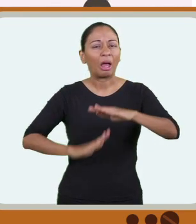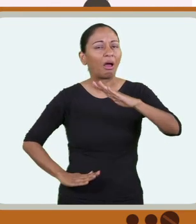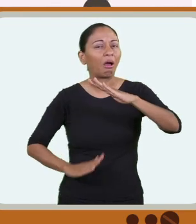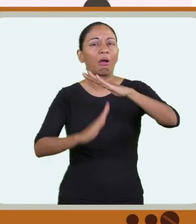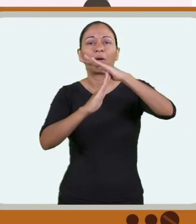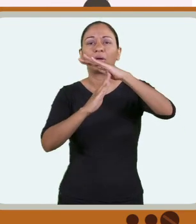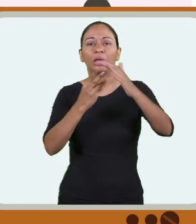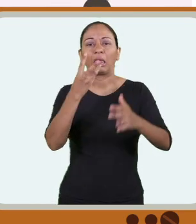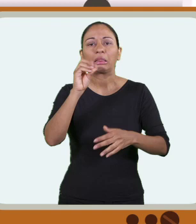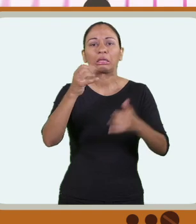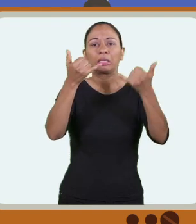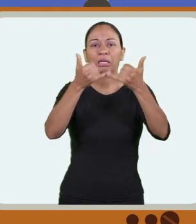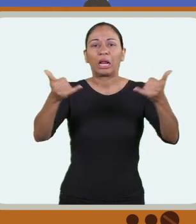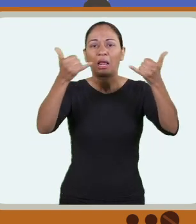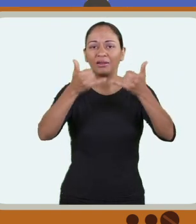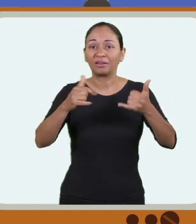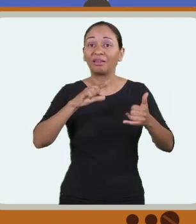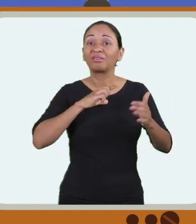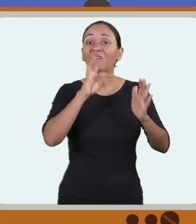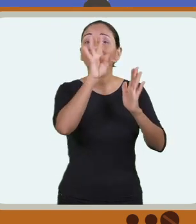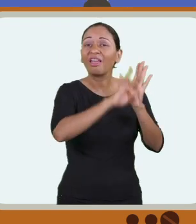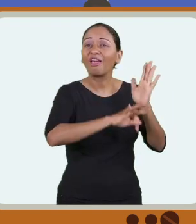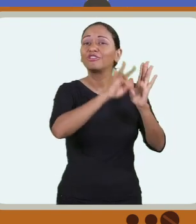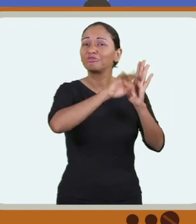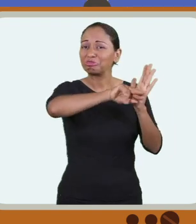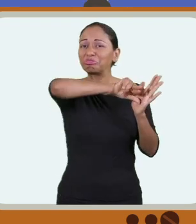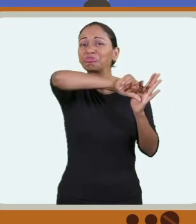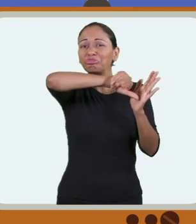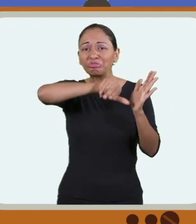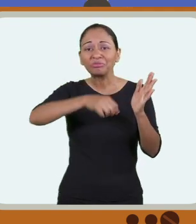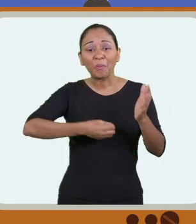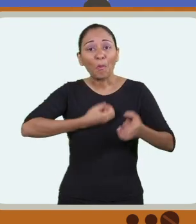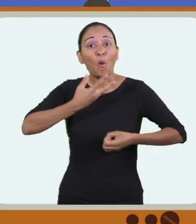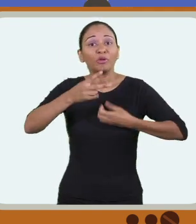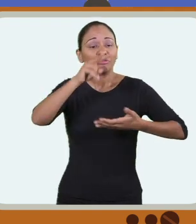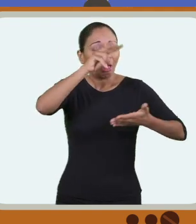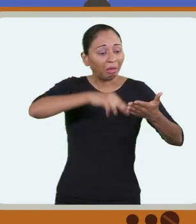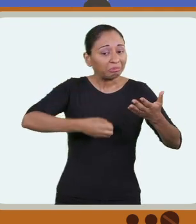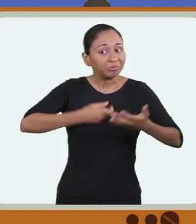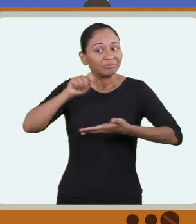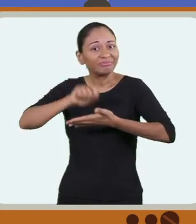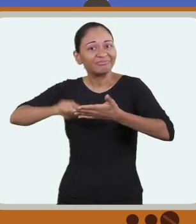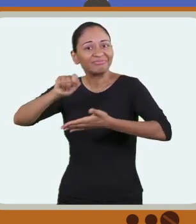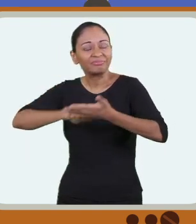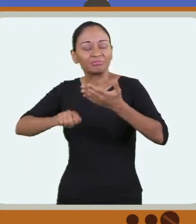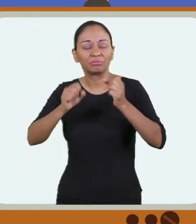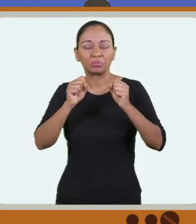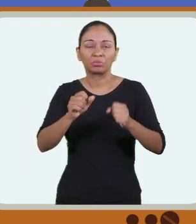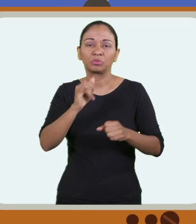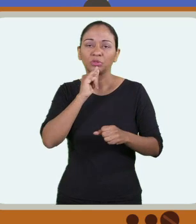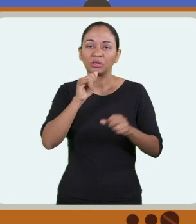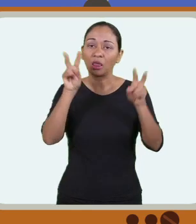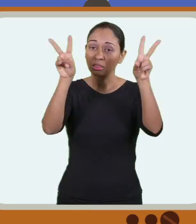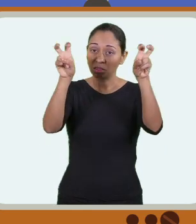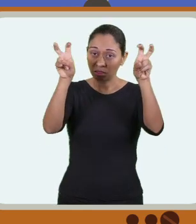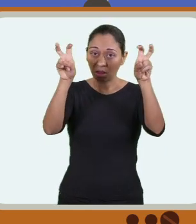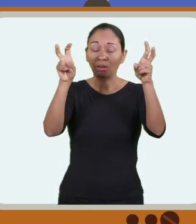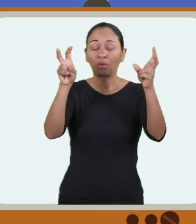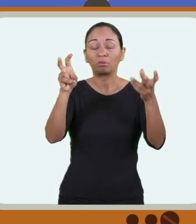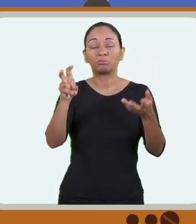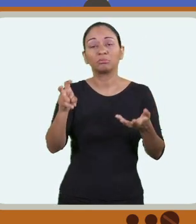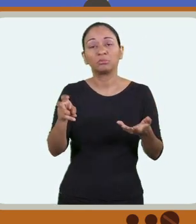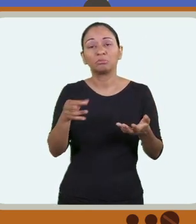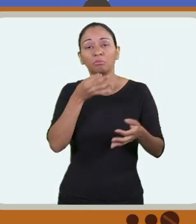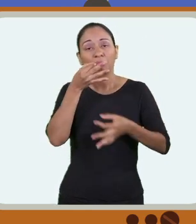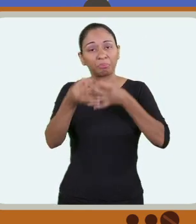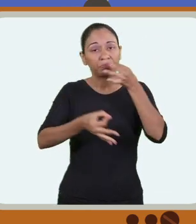30 linhas a partir de textos motivadores que são oferecidos. O que isso quer dizer? É simples! Você desenvolve o tema proposto na